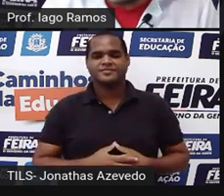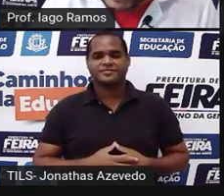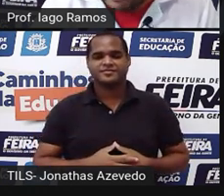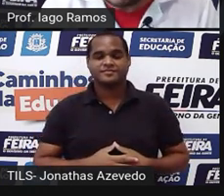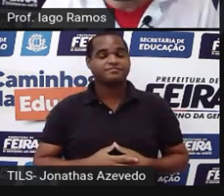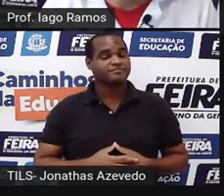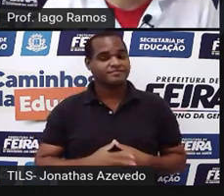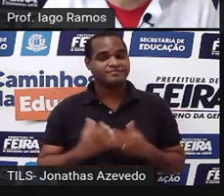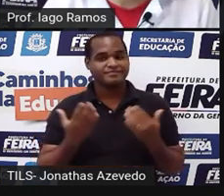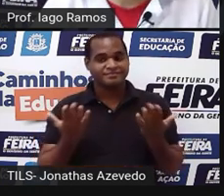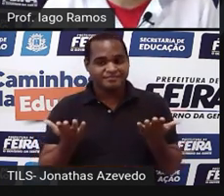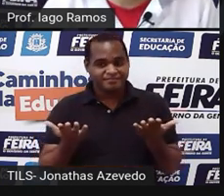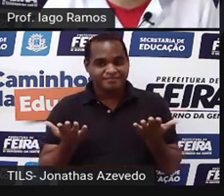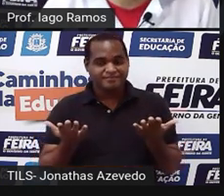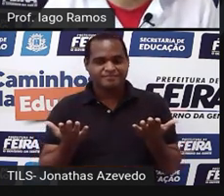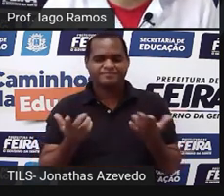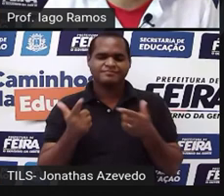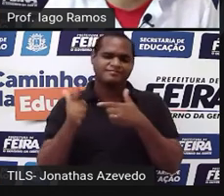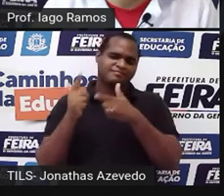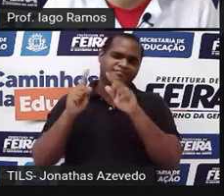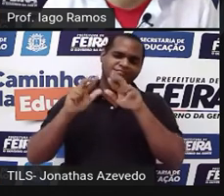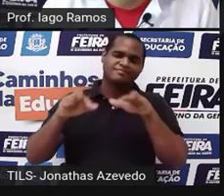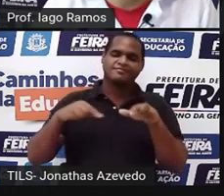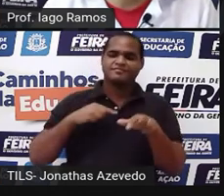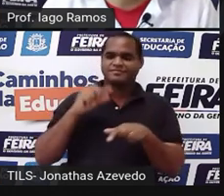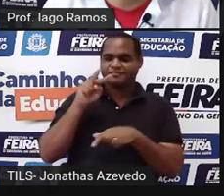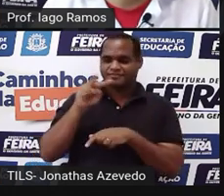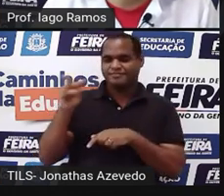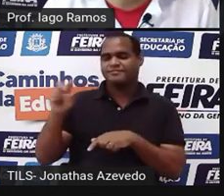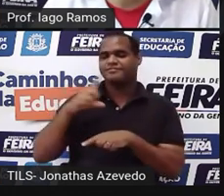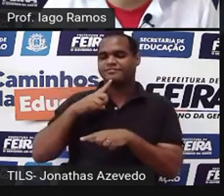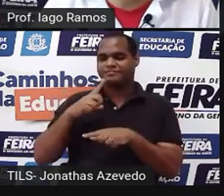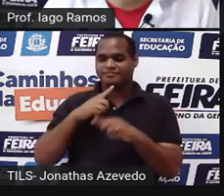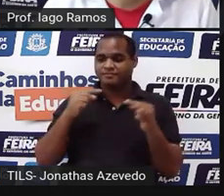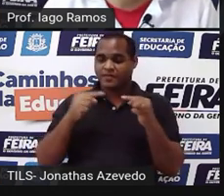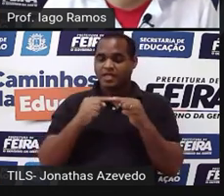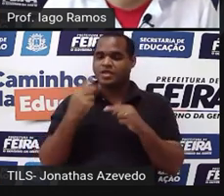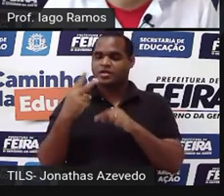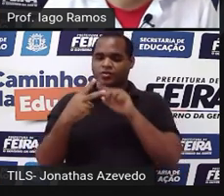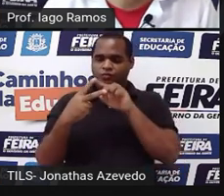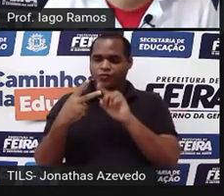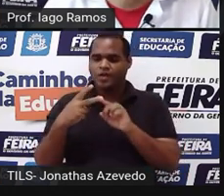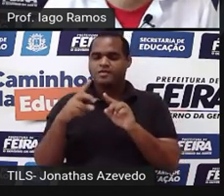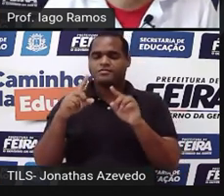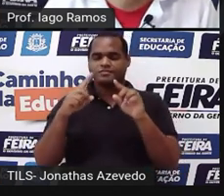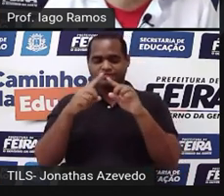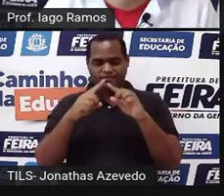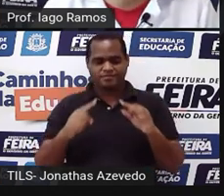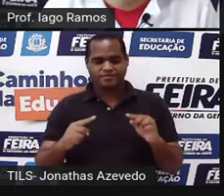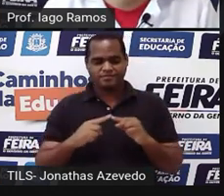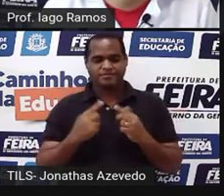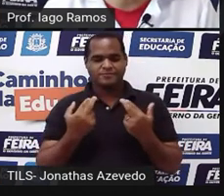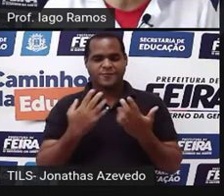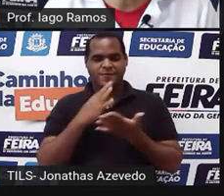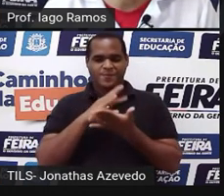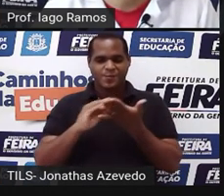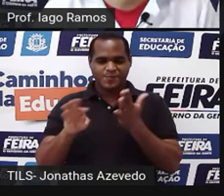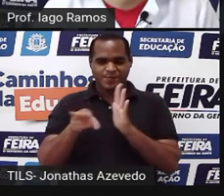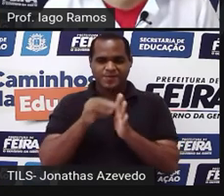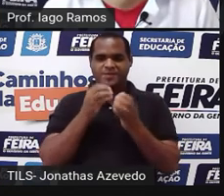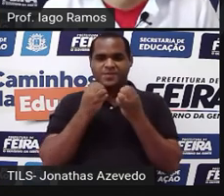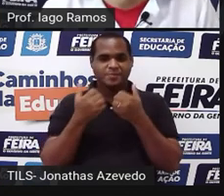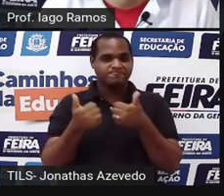então são outras formas de olhar quando é que dois triângulos são semelhantes tá bom?